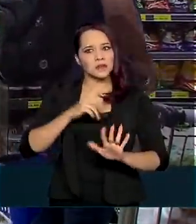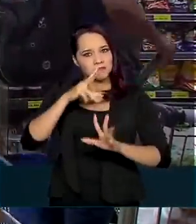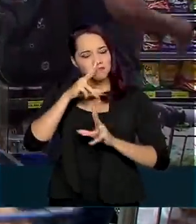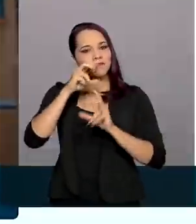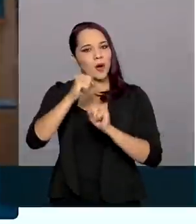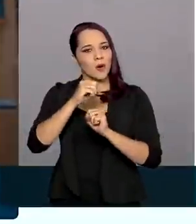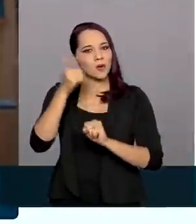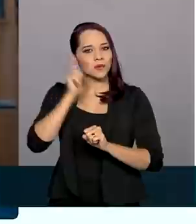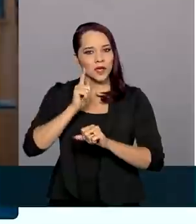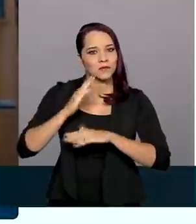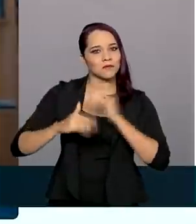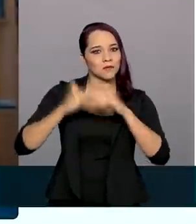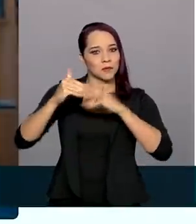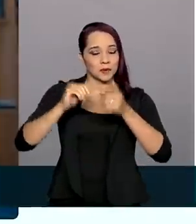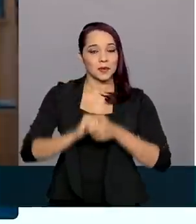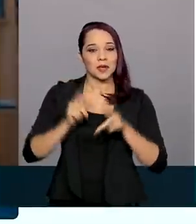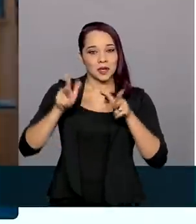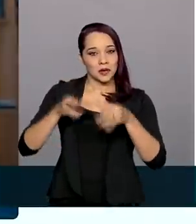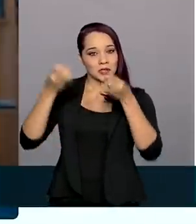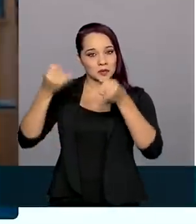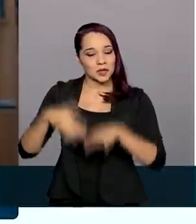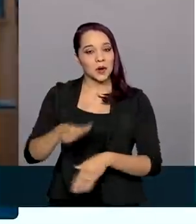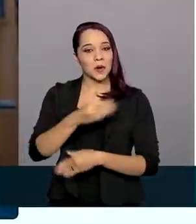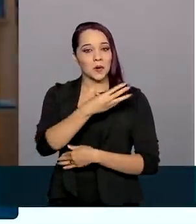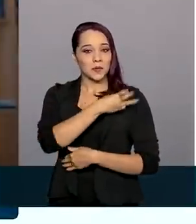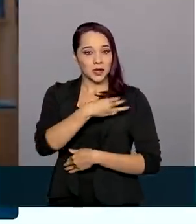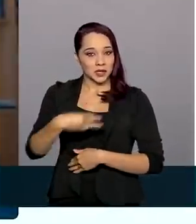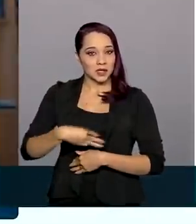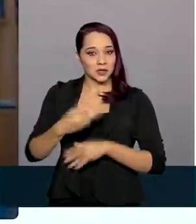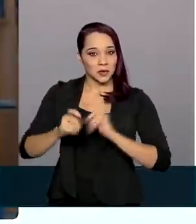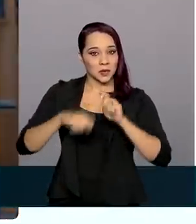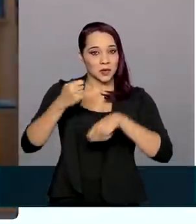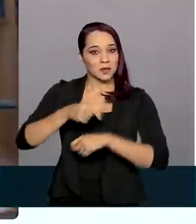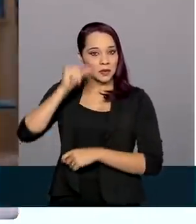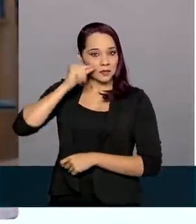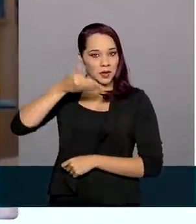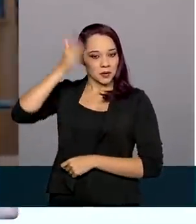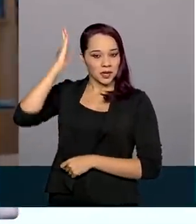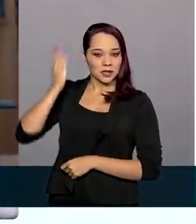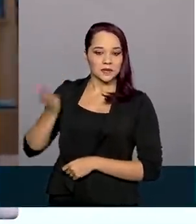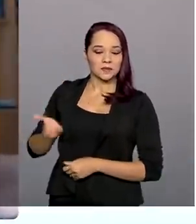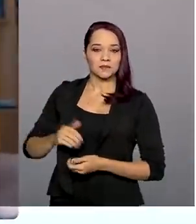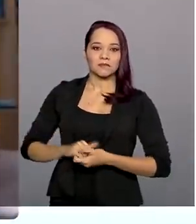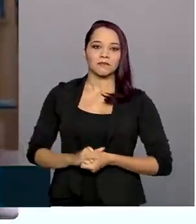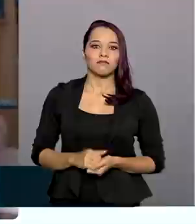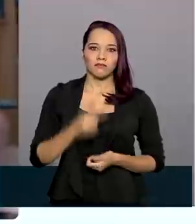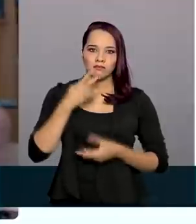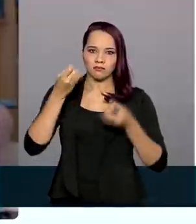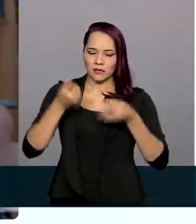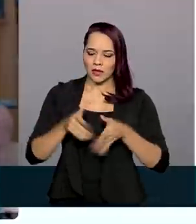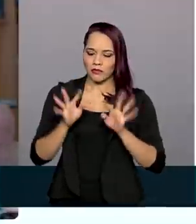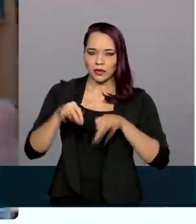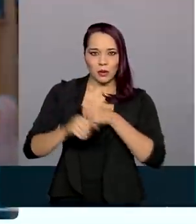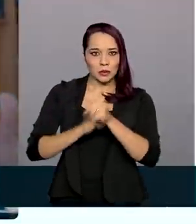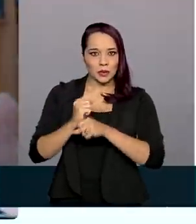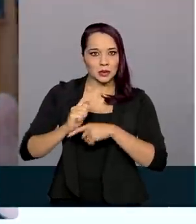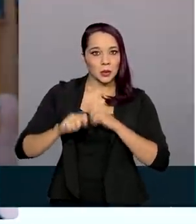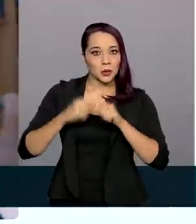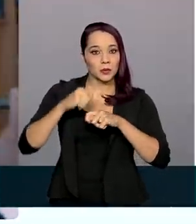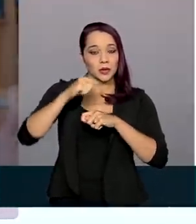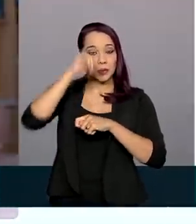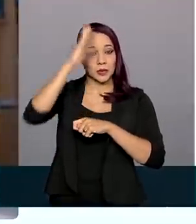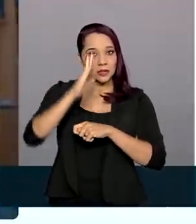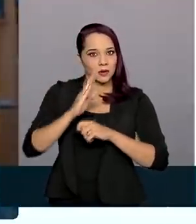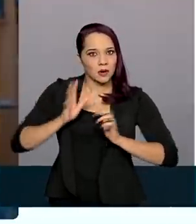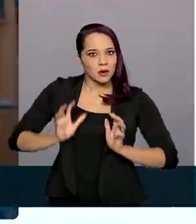recuperação, segundo afirmou o ministro da Economia, Paulo Guedes. Então, esse final do ano, a economia brasileira está sendo realmente